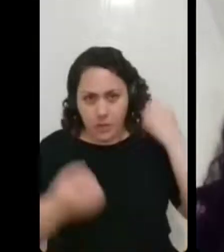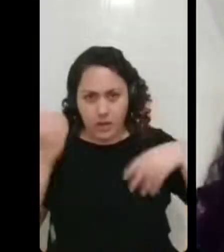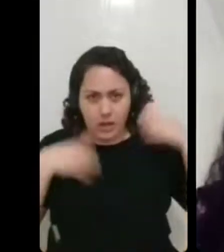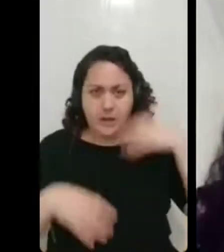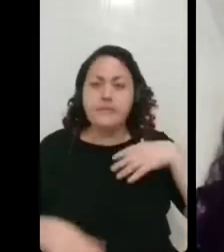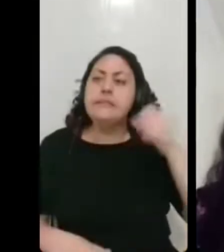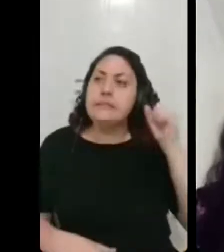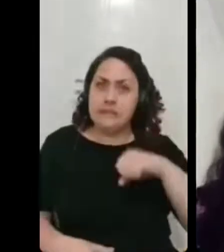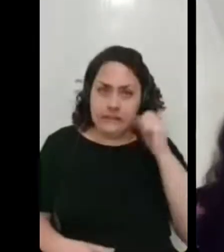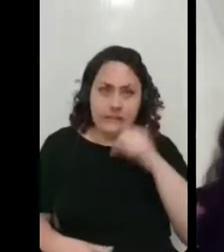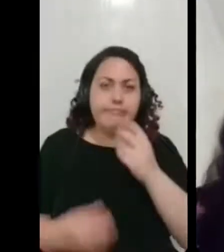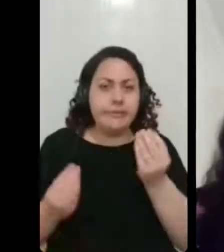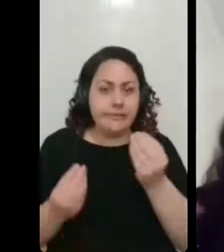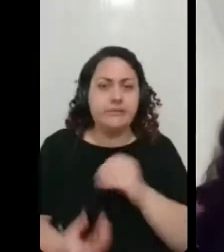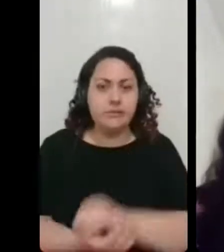Bem importante.